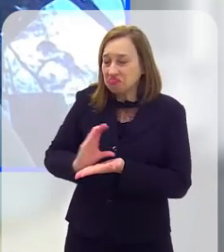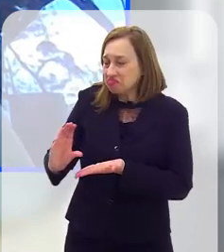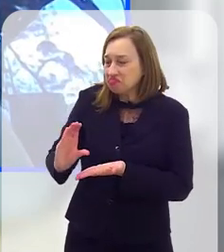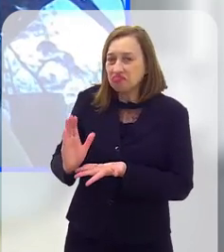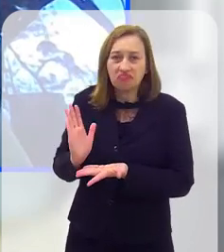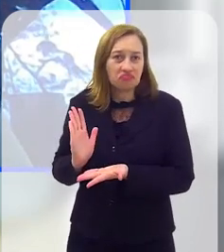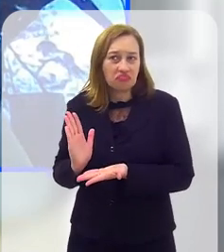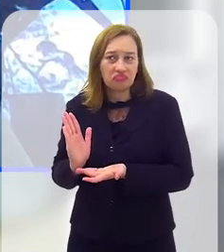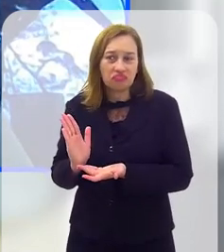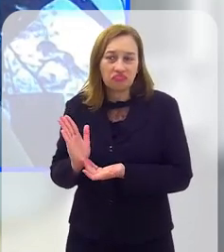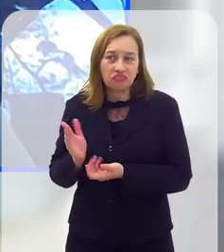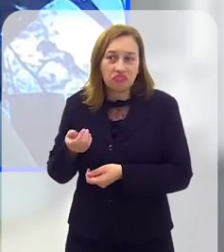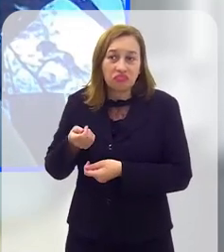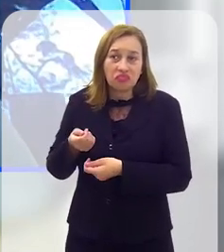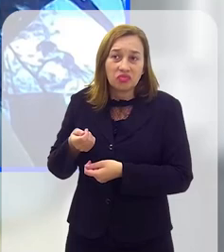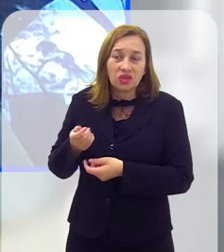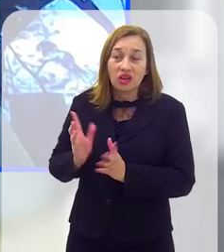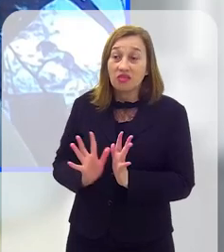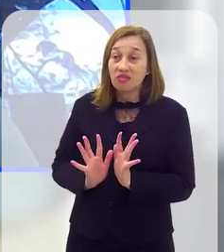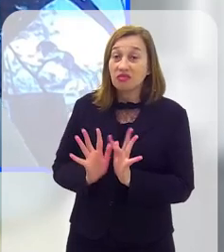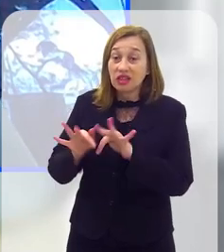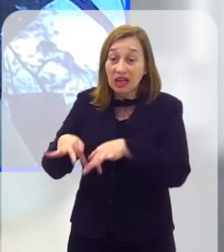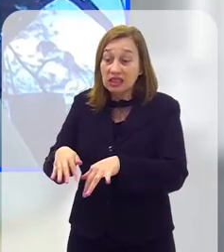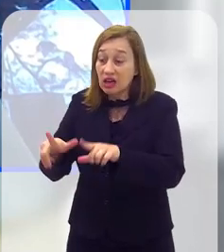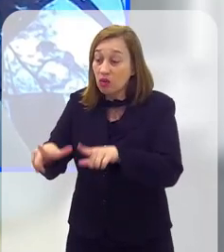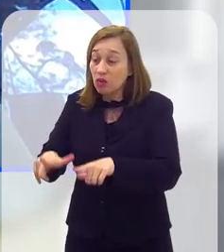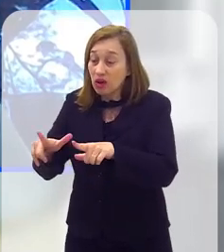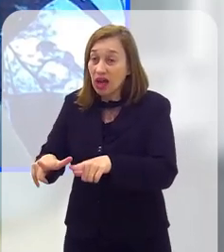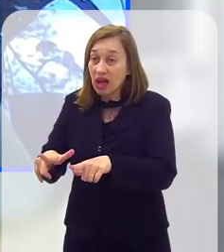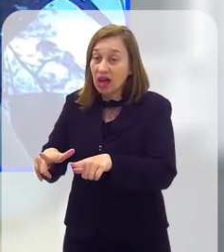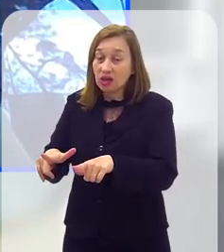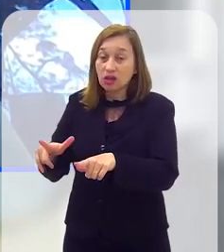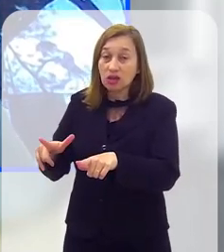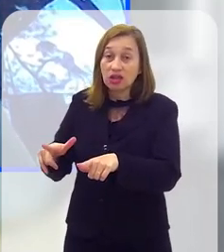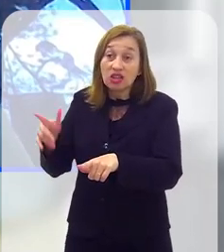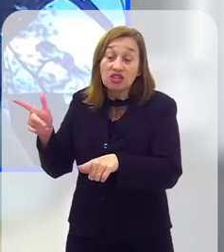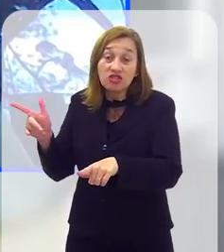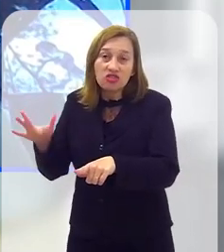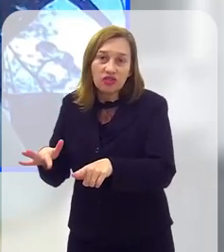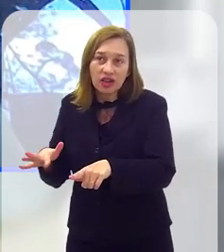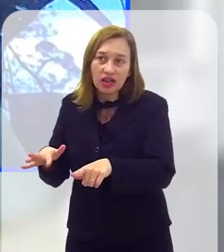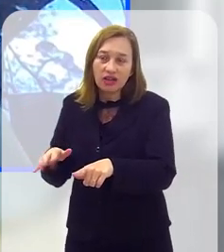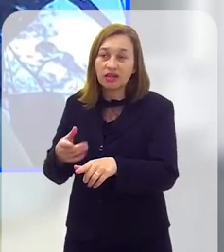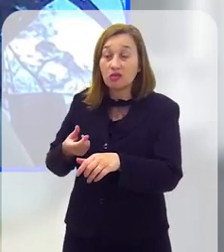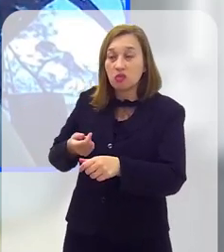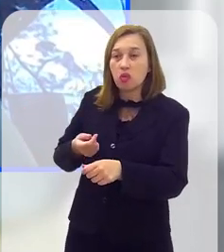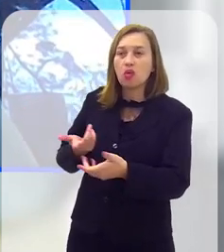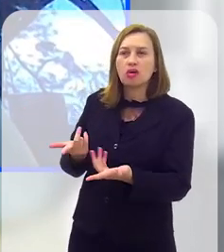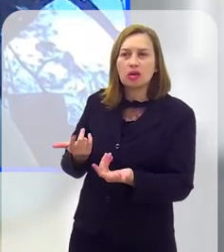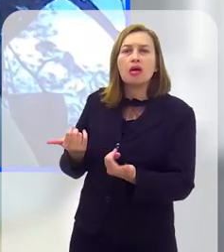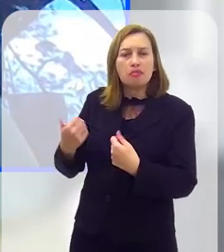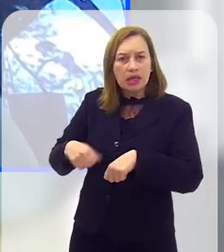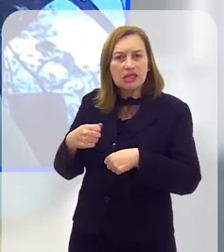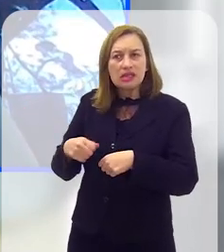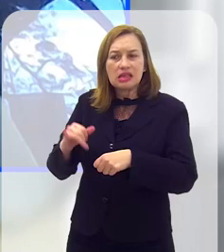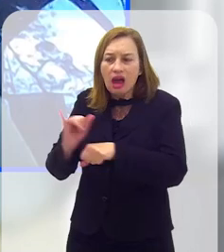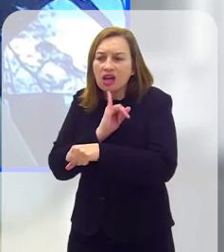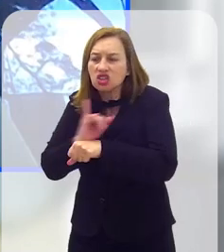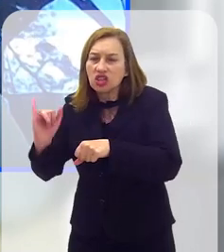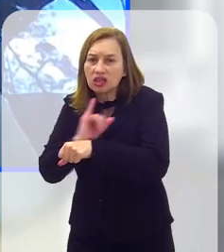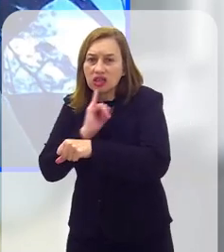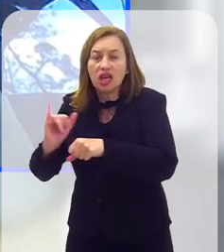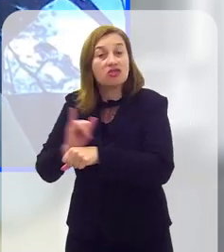Prefeitura não tem viabilidade econômica de fazer a disposição final de uma forma diferente. Essa viabilidade